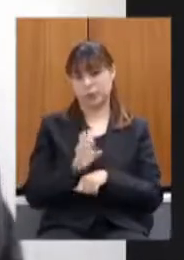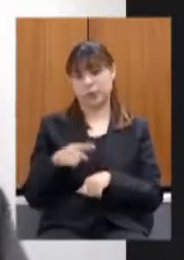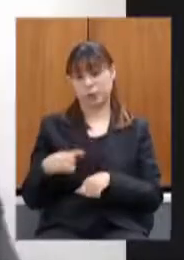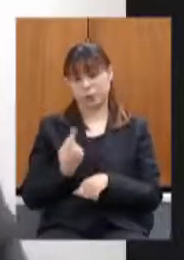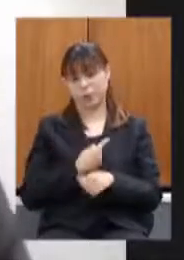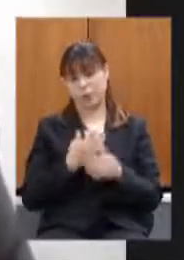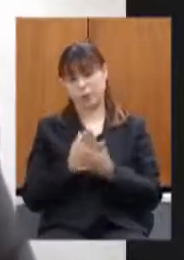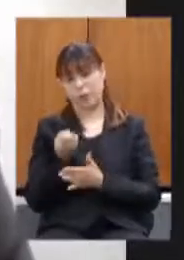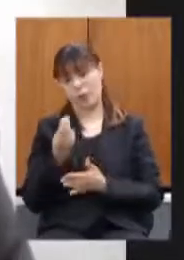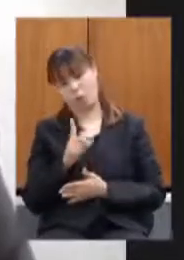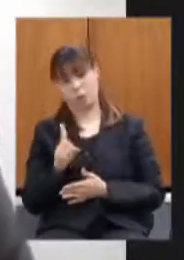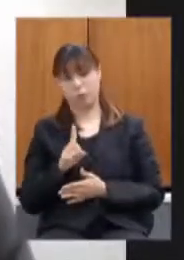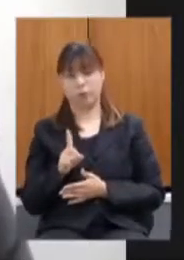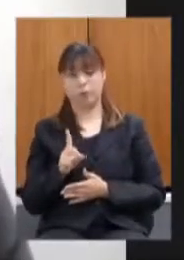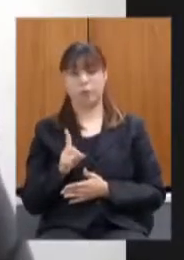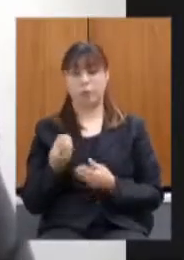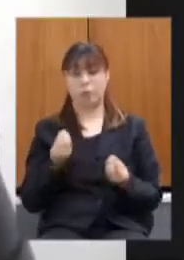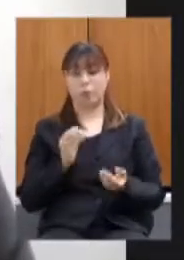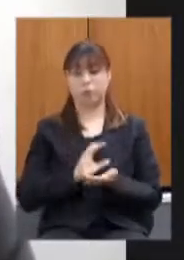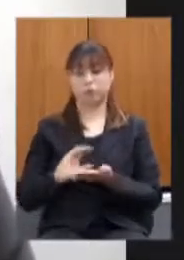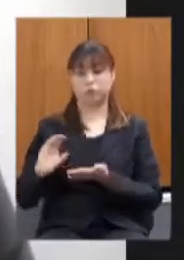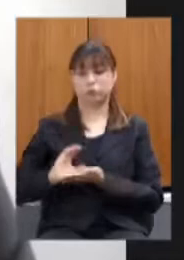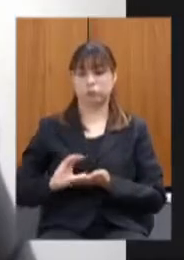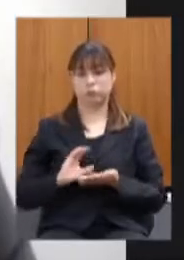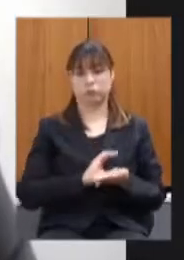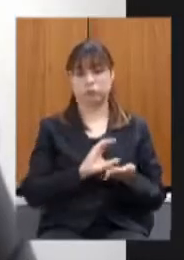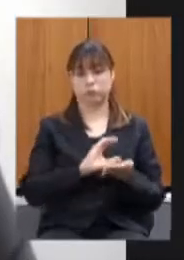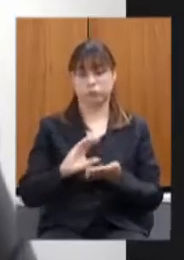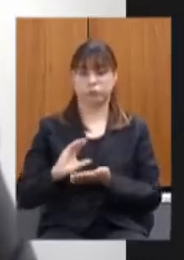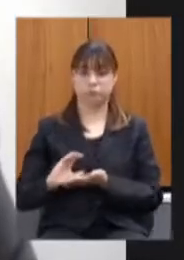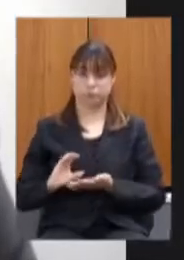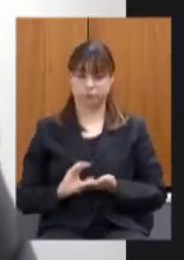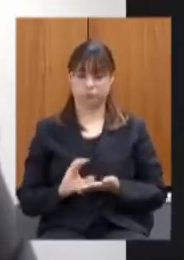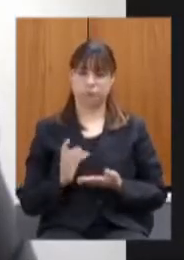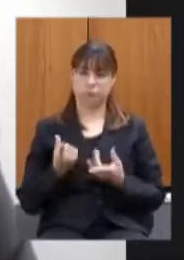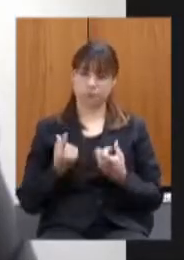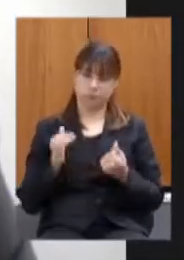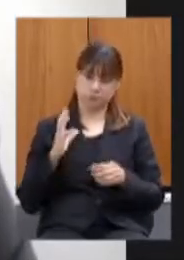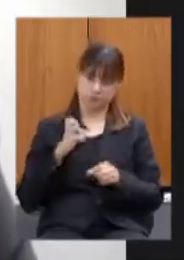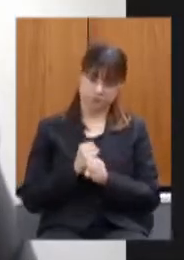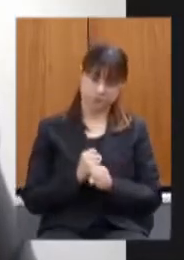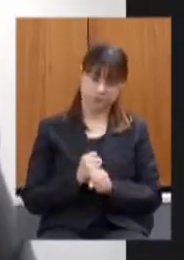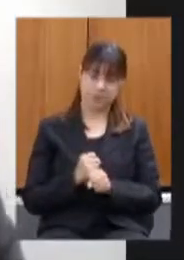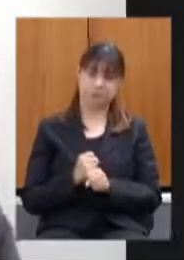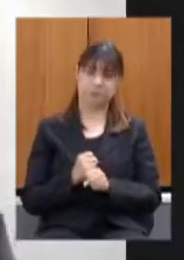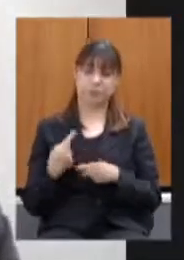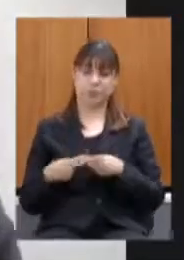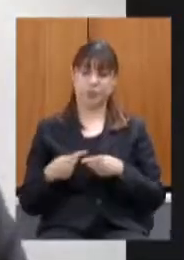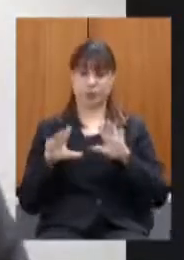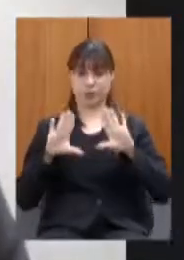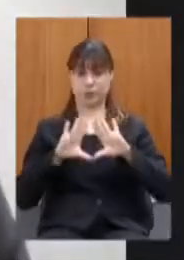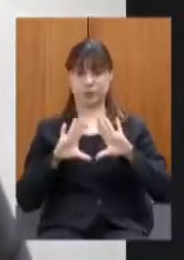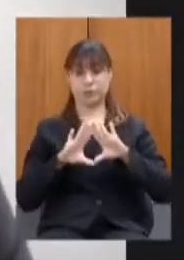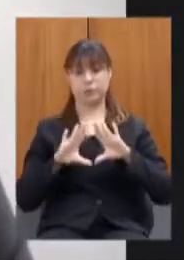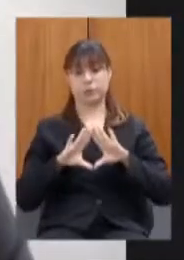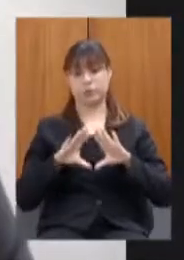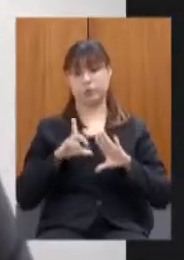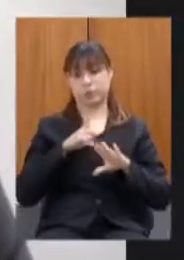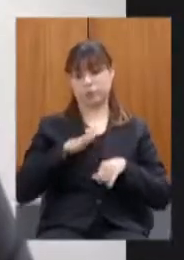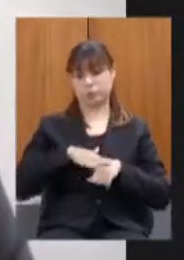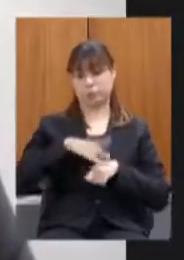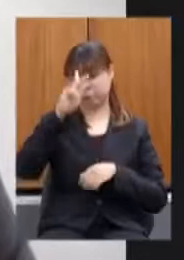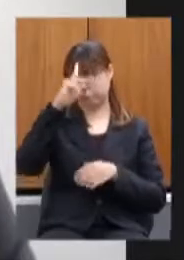a destinação que for discutida porque a Assembleia tem essa autonomia